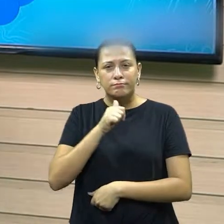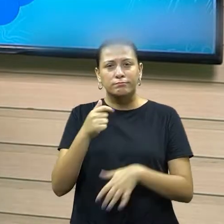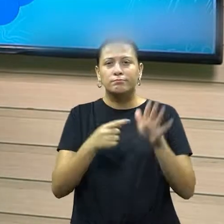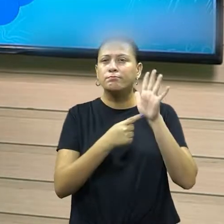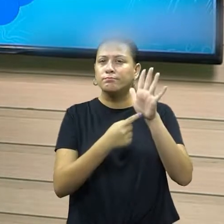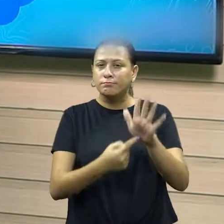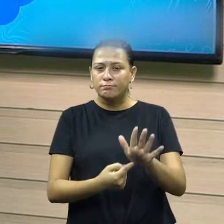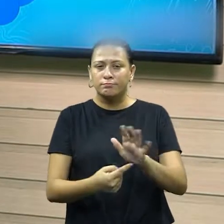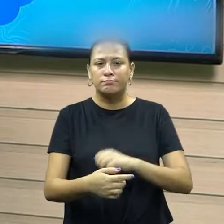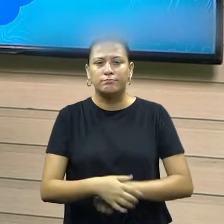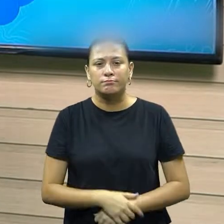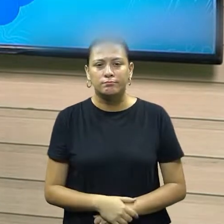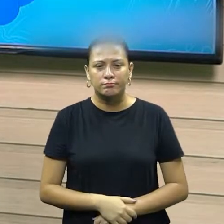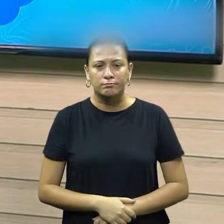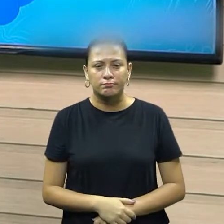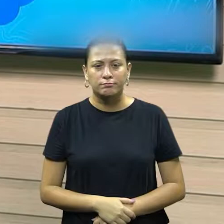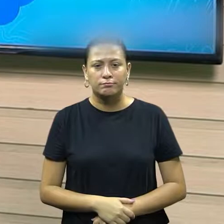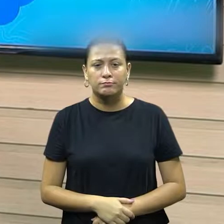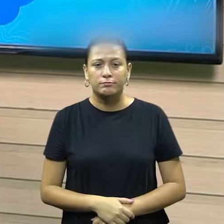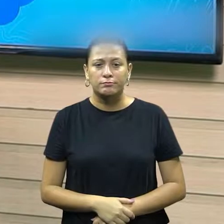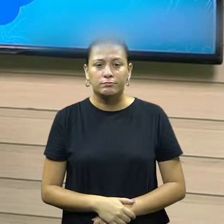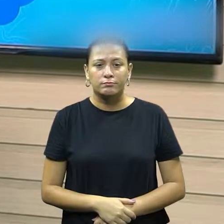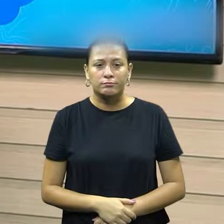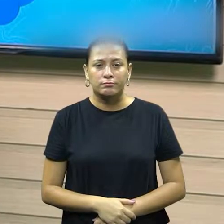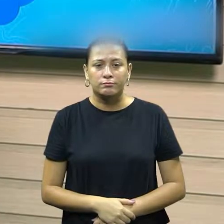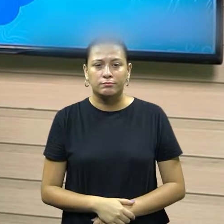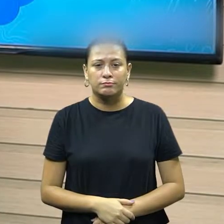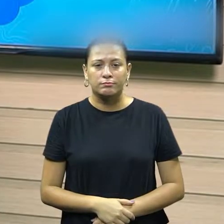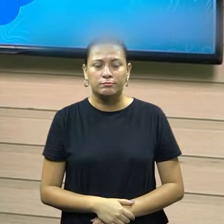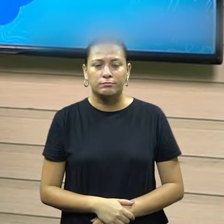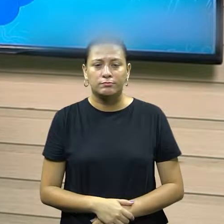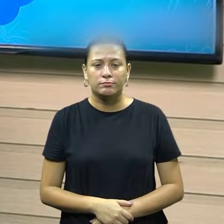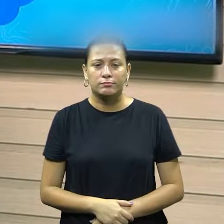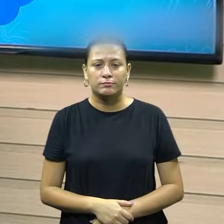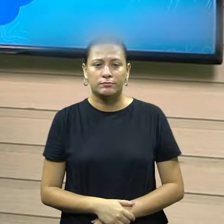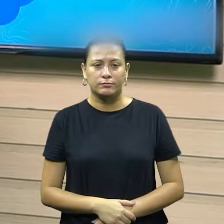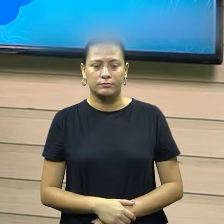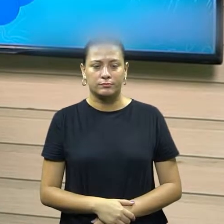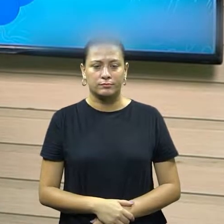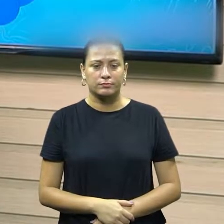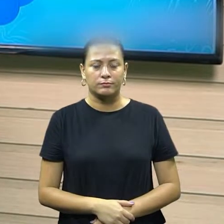bastante interessante. Então, caros alunos, o que eu estou trazendo para vocês aqui são,